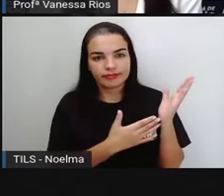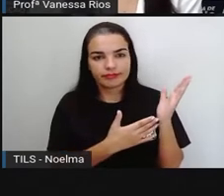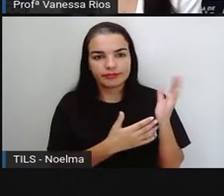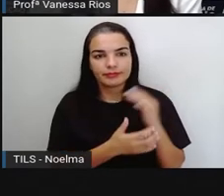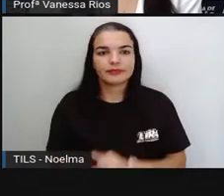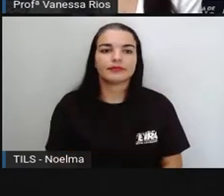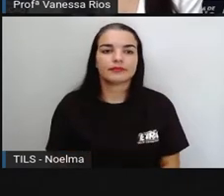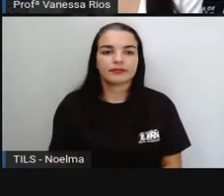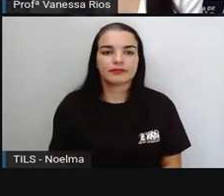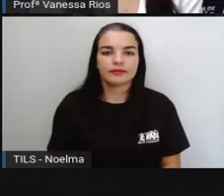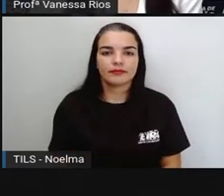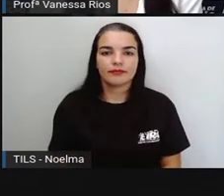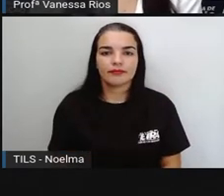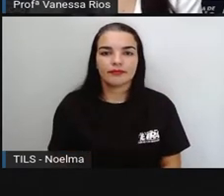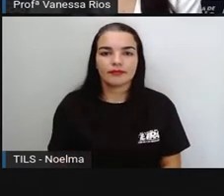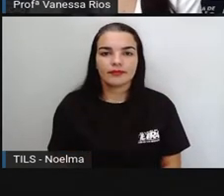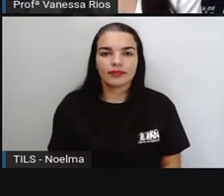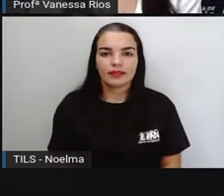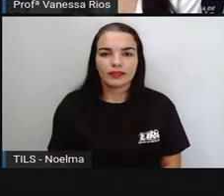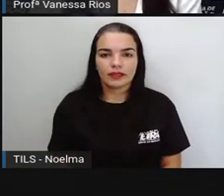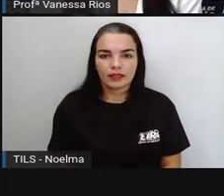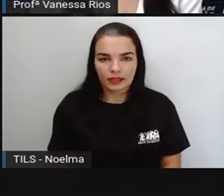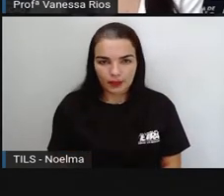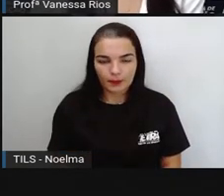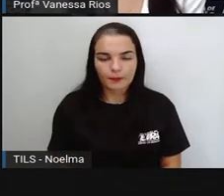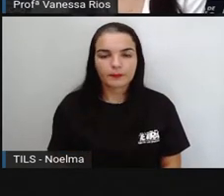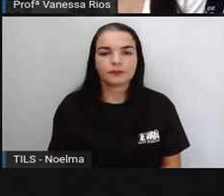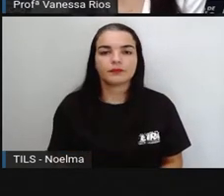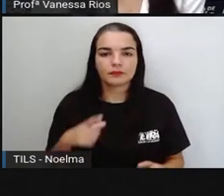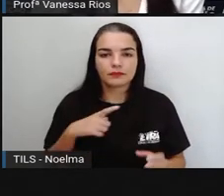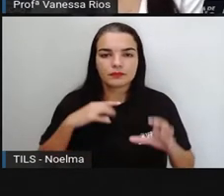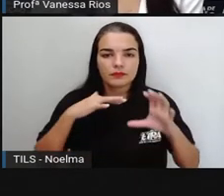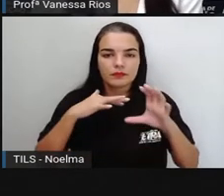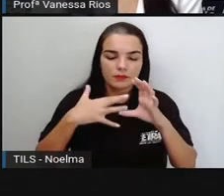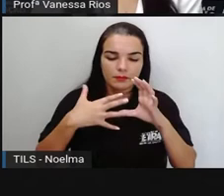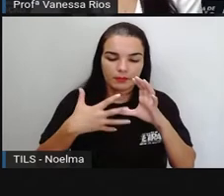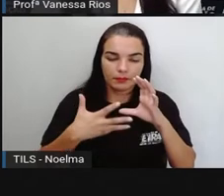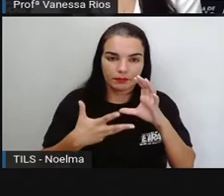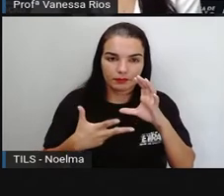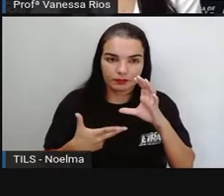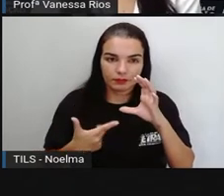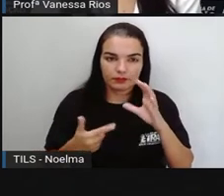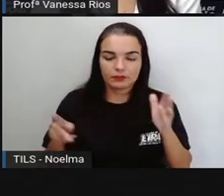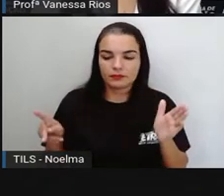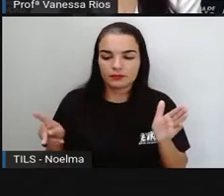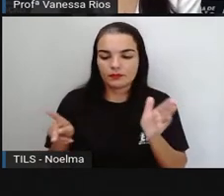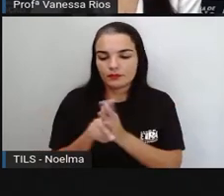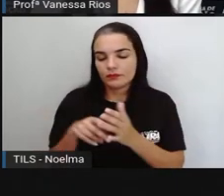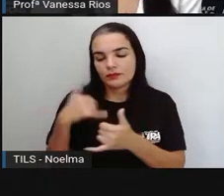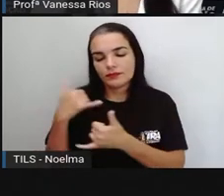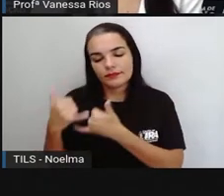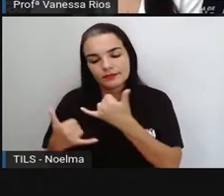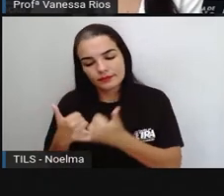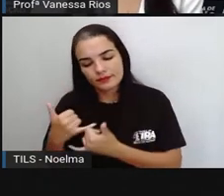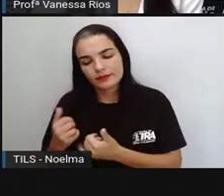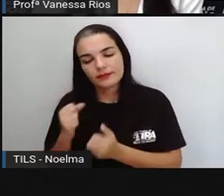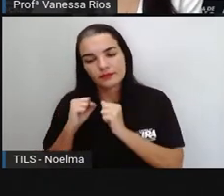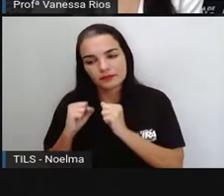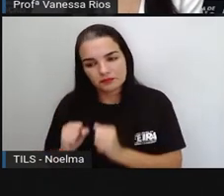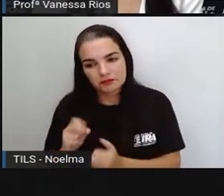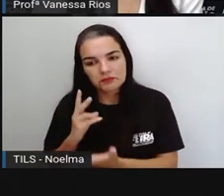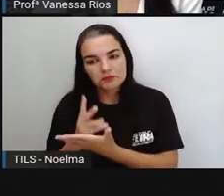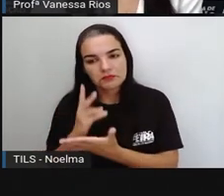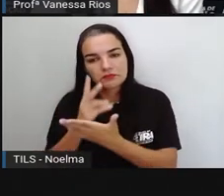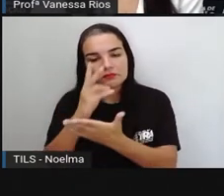observar características pertencentes às brincadeiras que fazem com que elas sejam, sim, consideradas